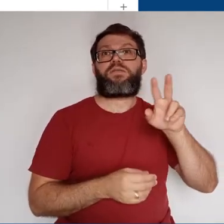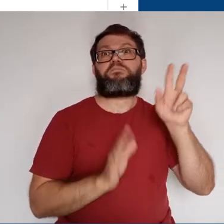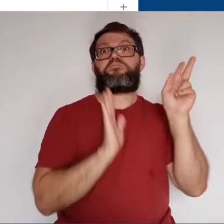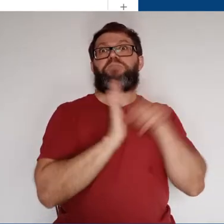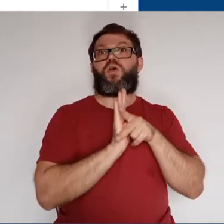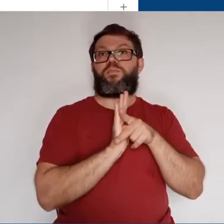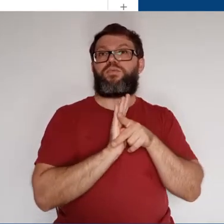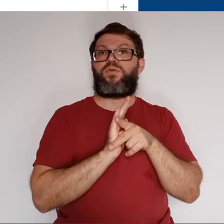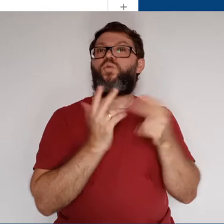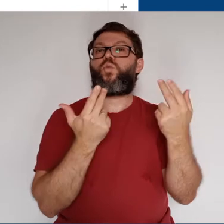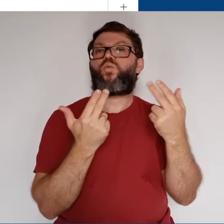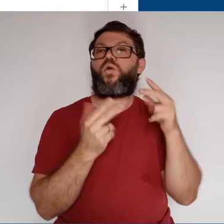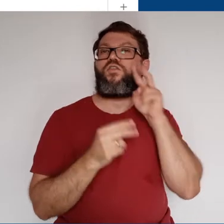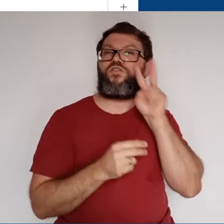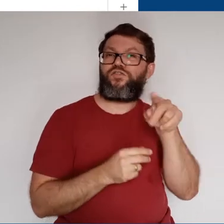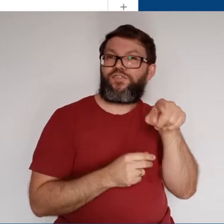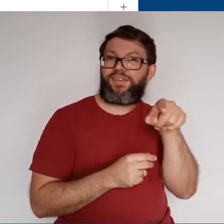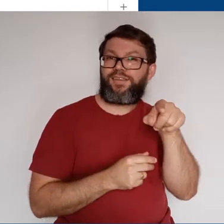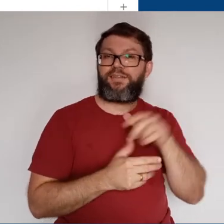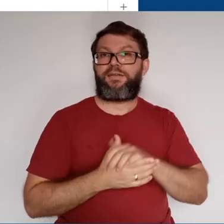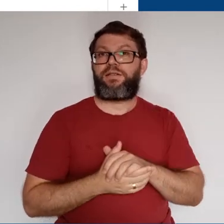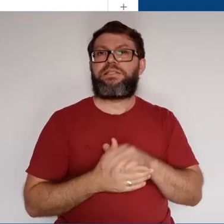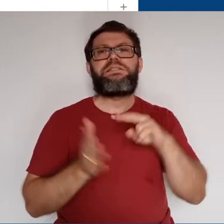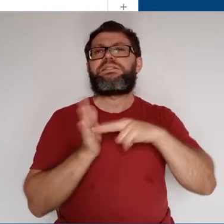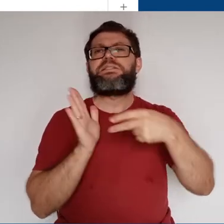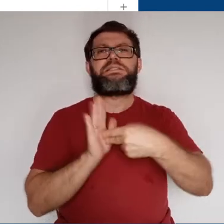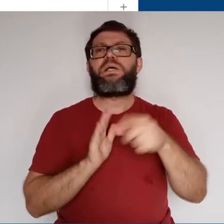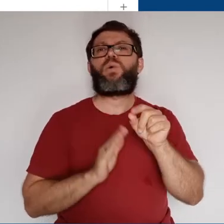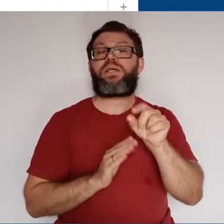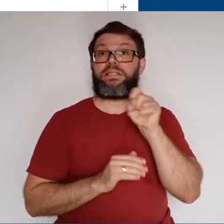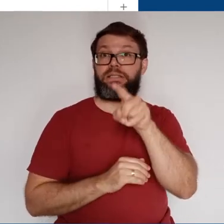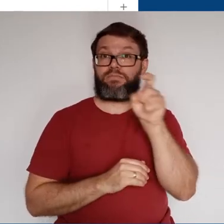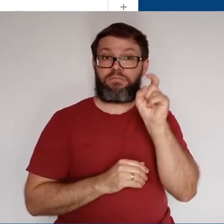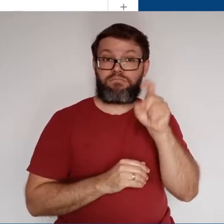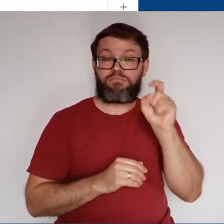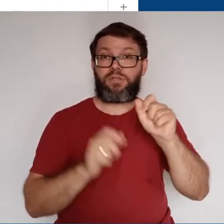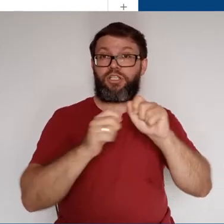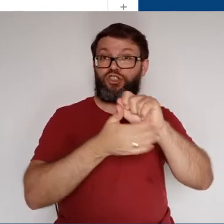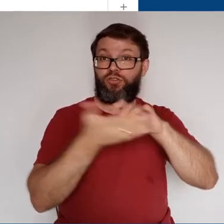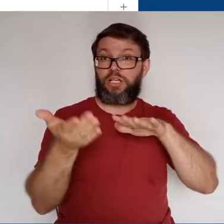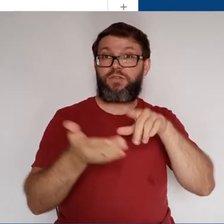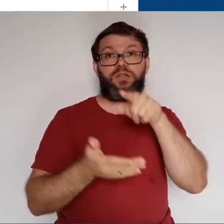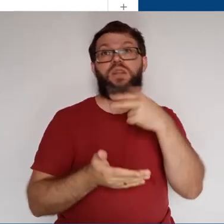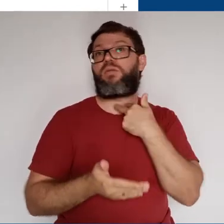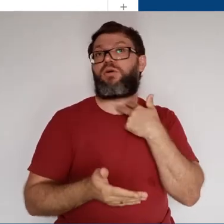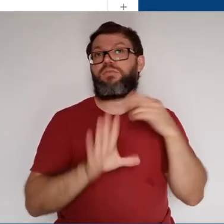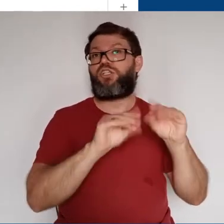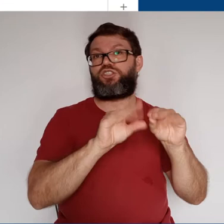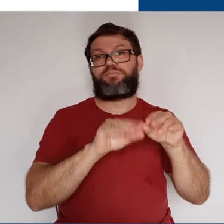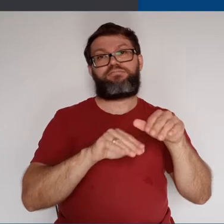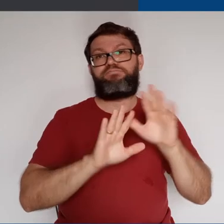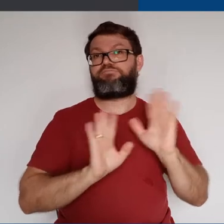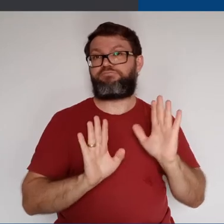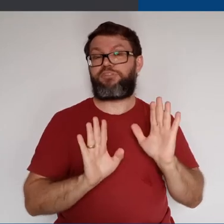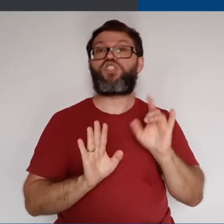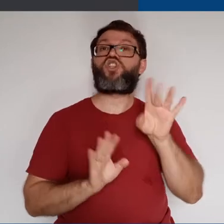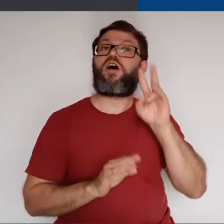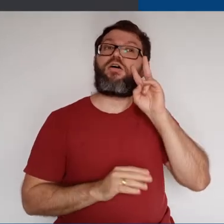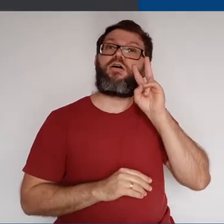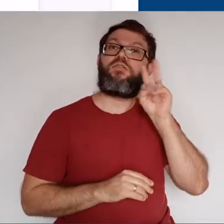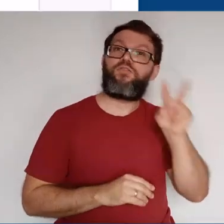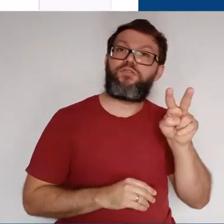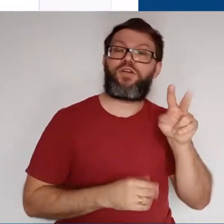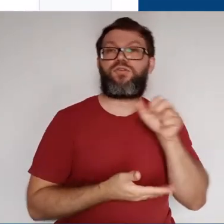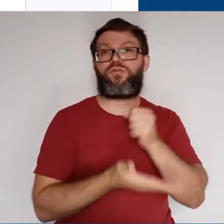proprietário dela, como pode ver na tela. Isso significa que se clicar na atividade, verá que não tem como acrescentar nada,